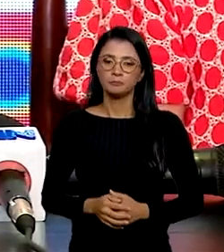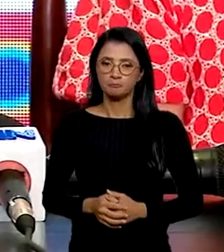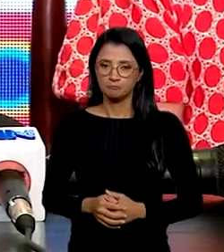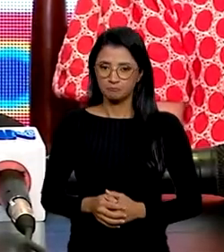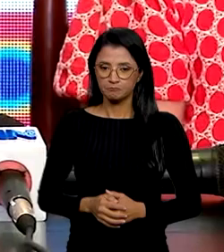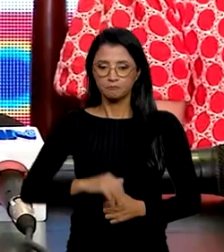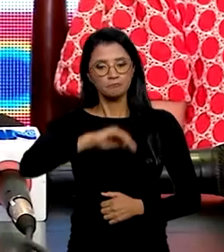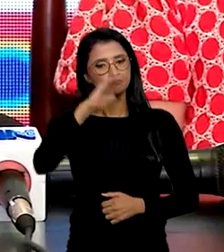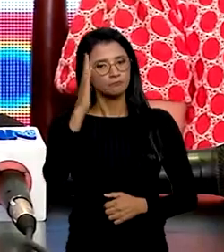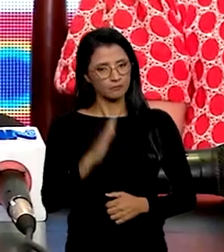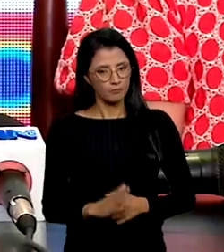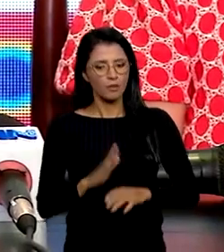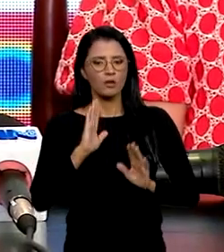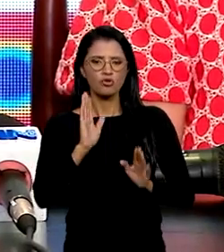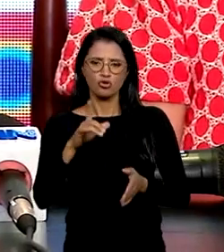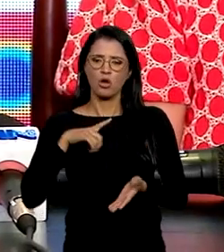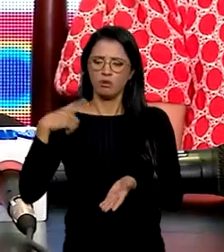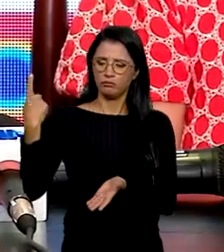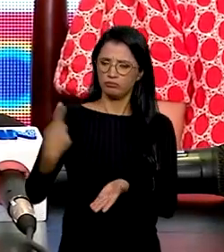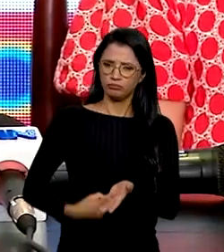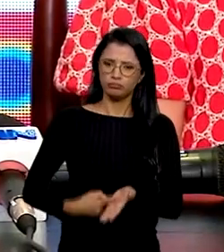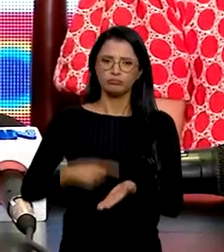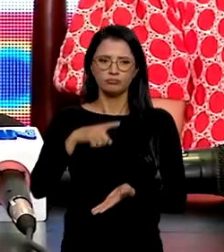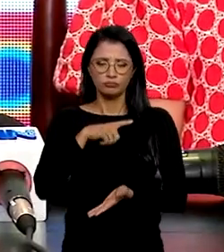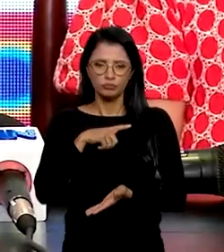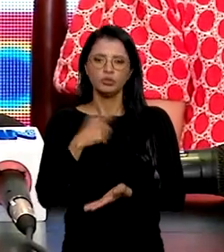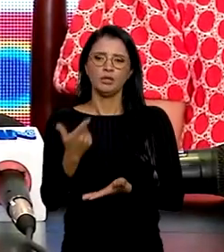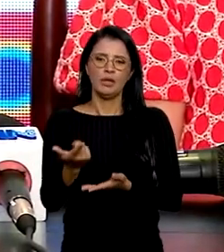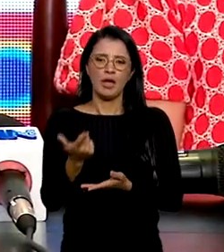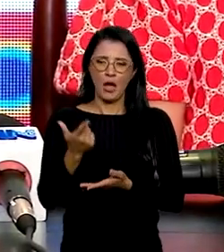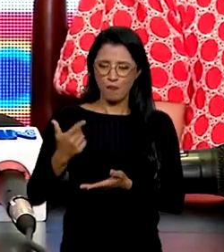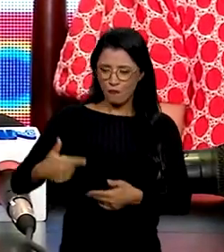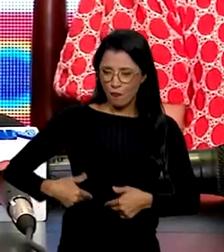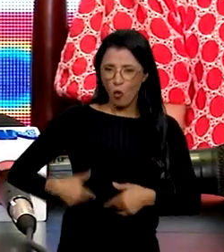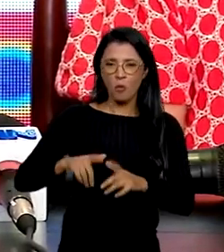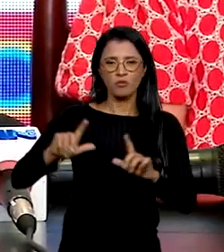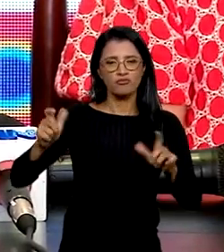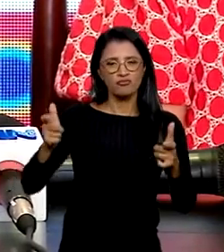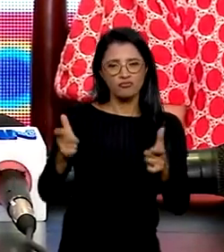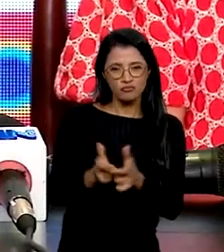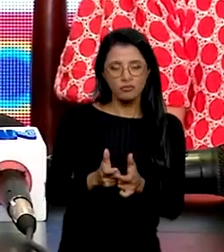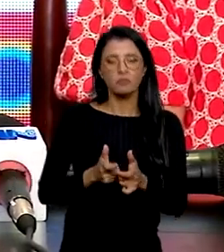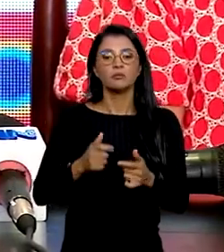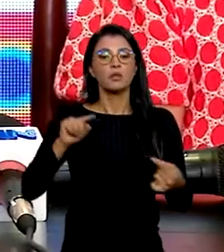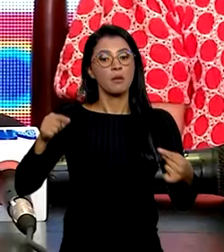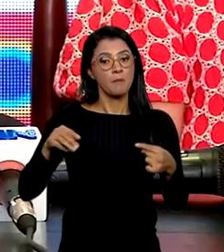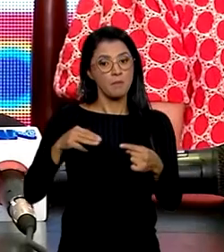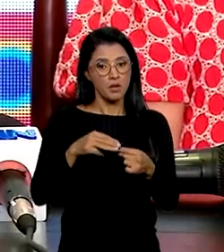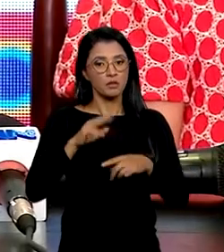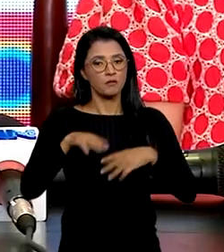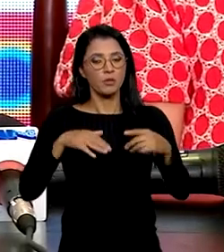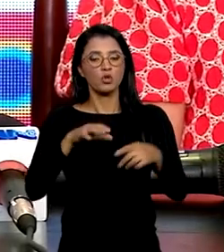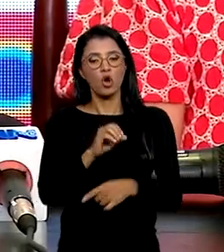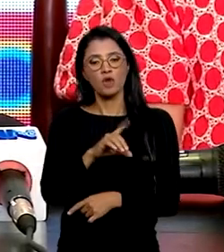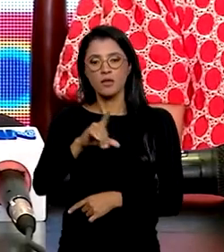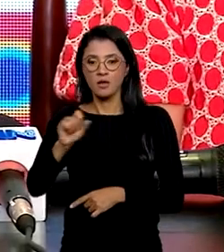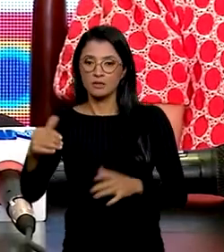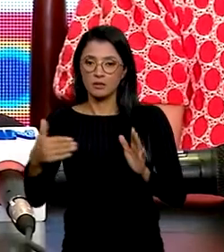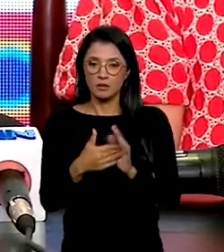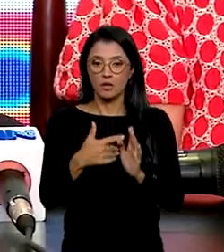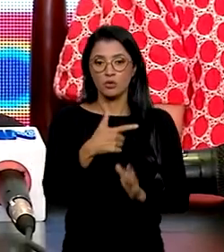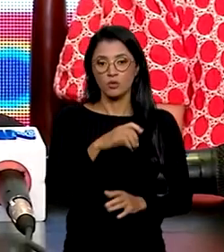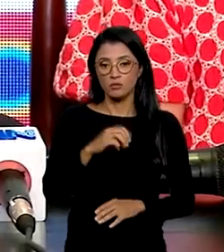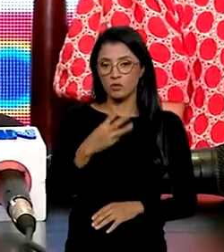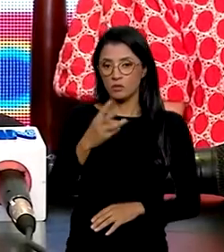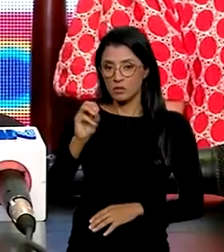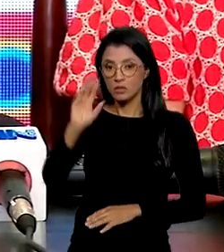já tem um compromisso de sair do mapa da fome pelas metas de desenvolvimento pelas ODS até 2030. Ele